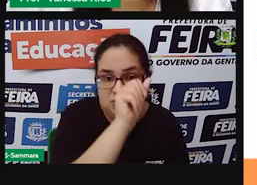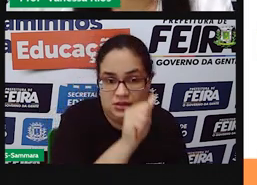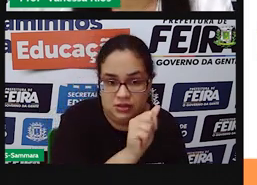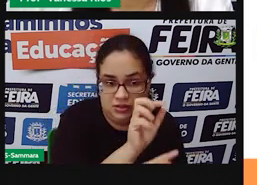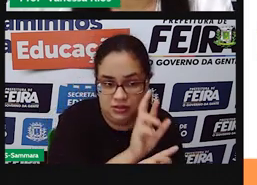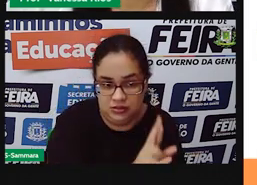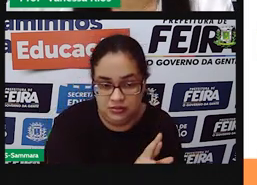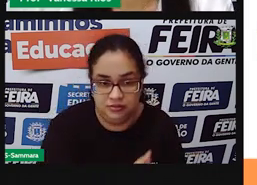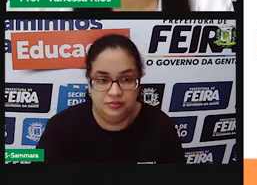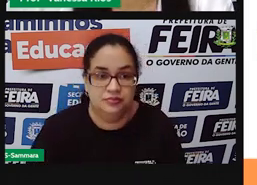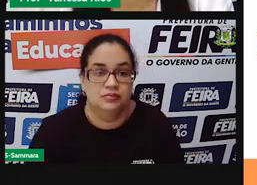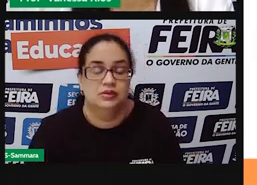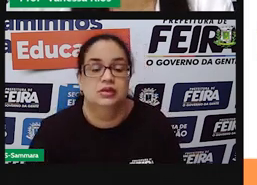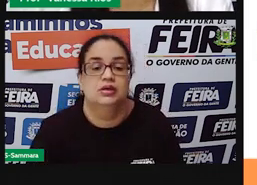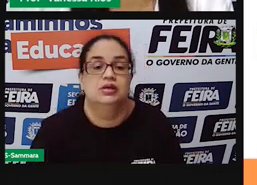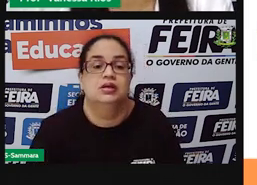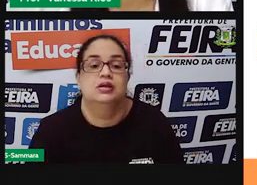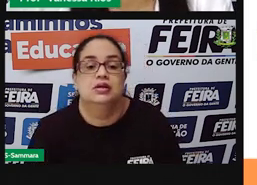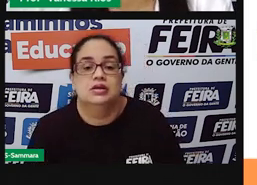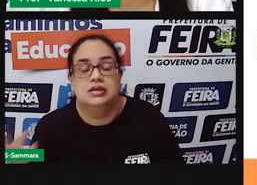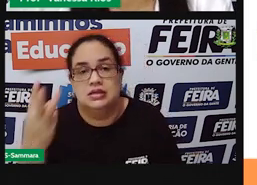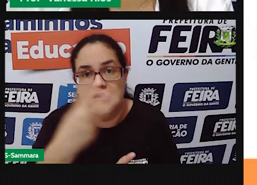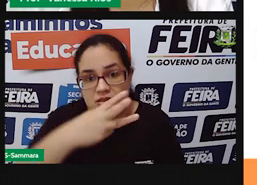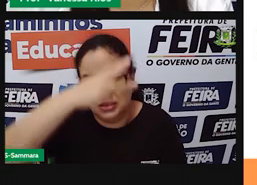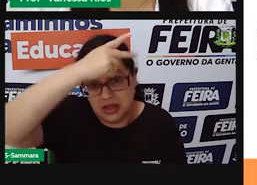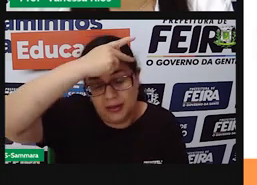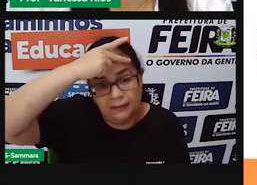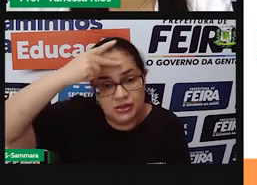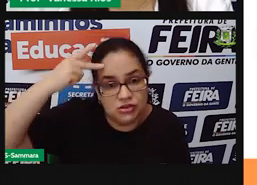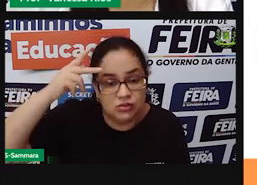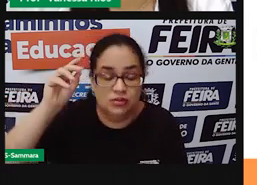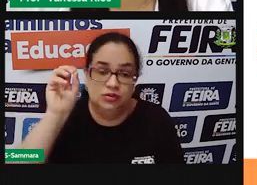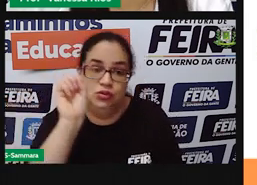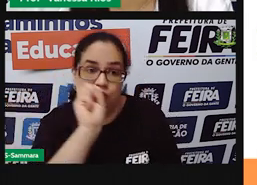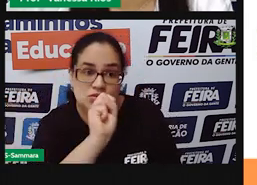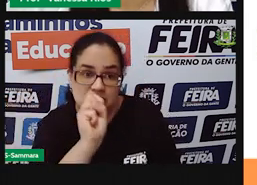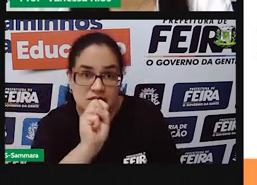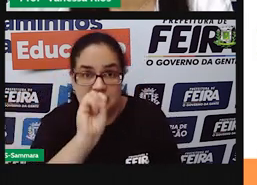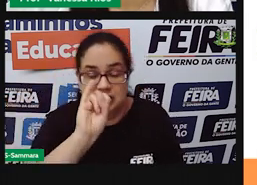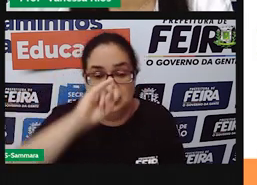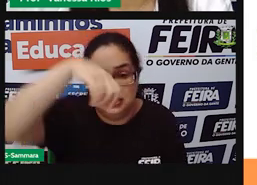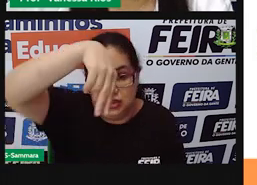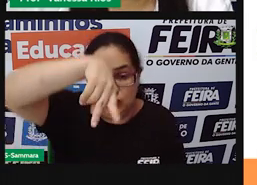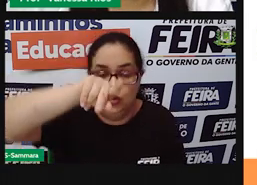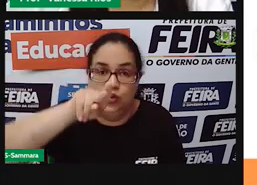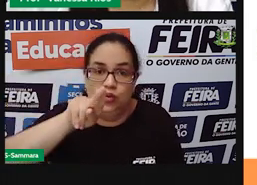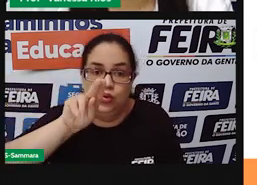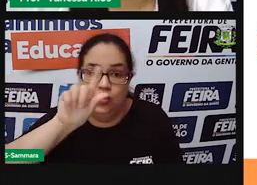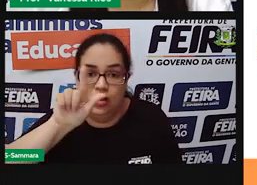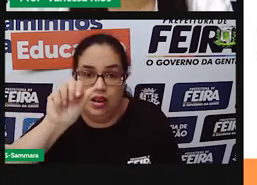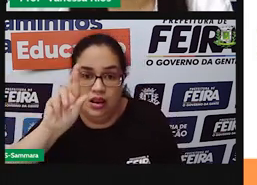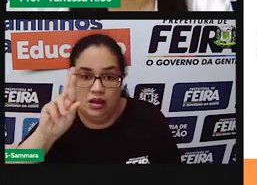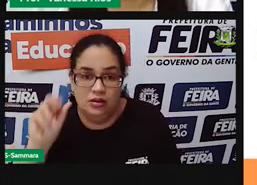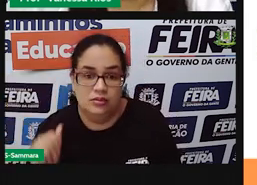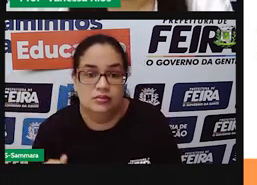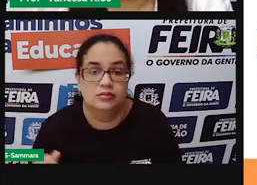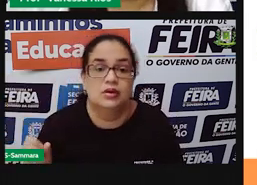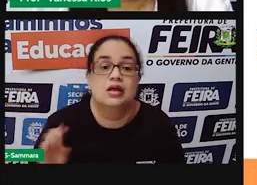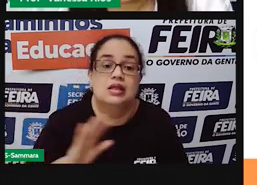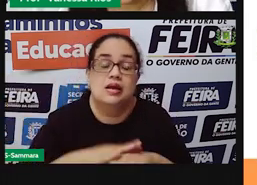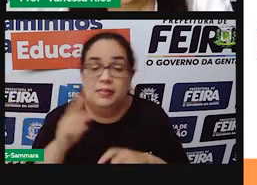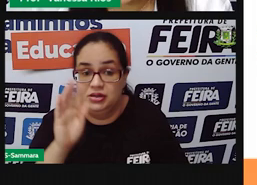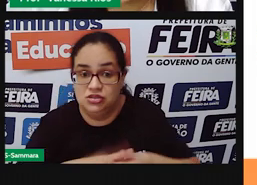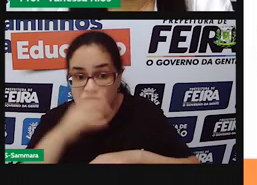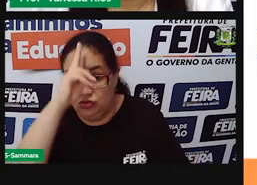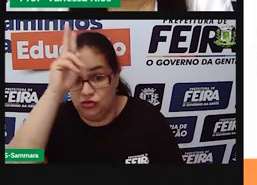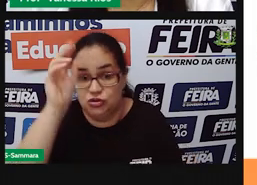AR. E aí incendiou está na terceira pessoa do singular. A sílaba tônica